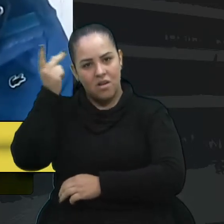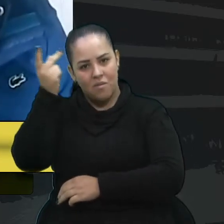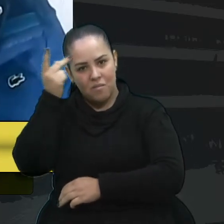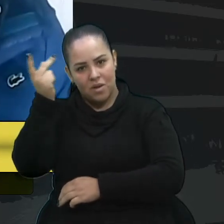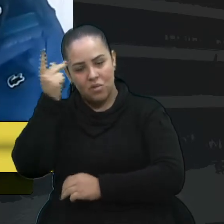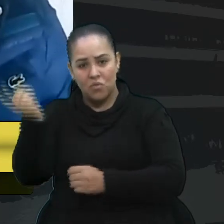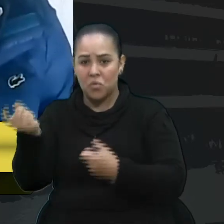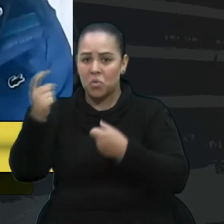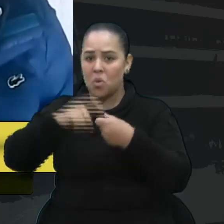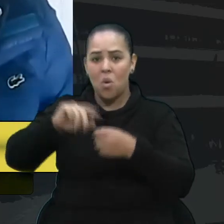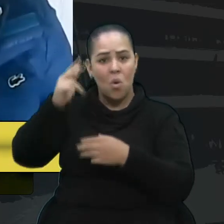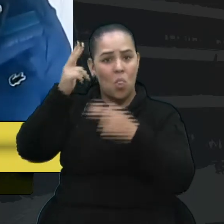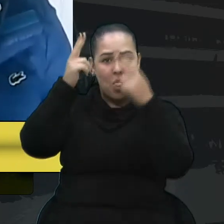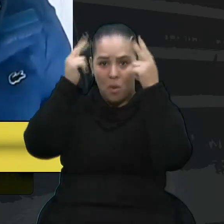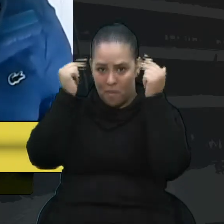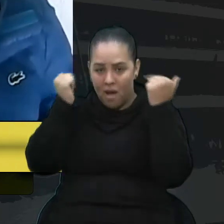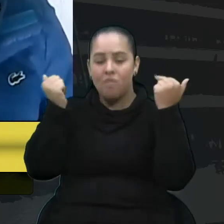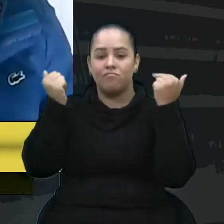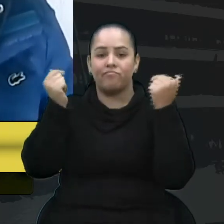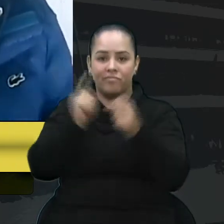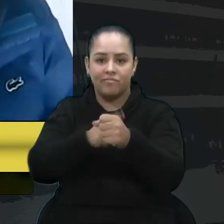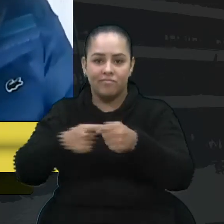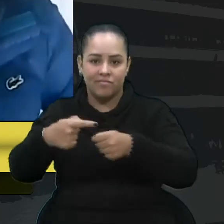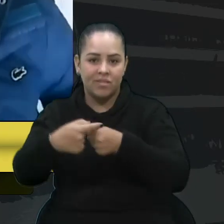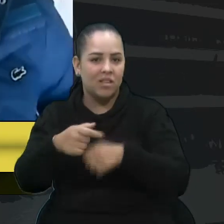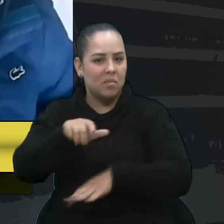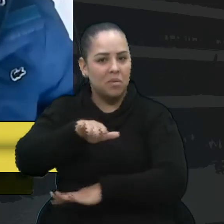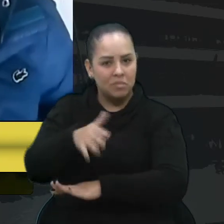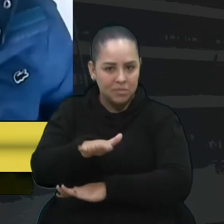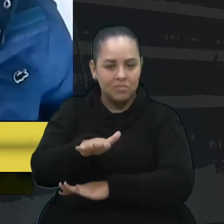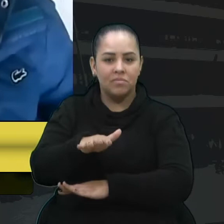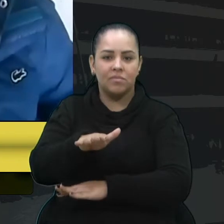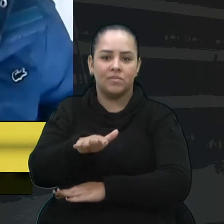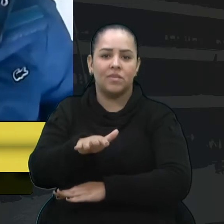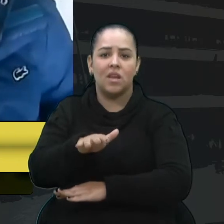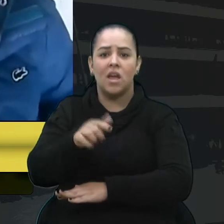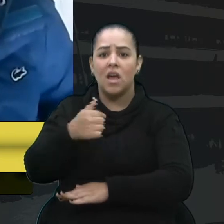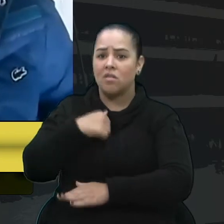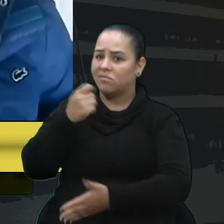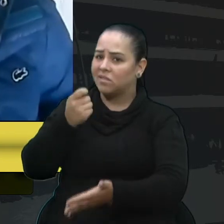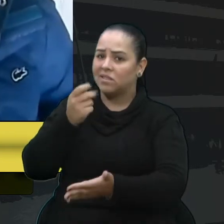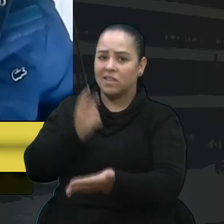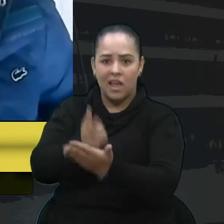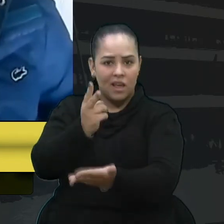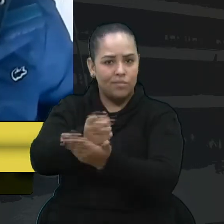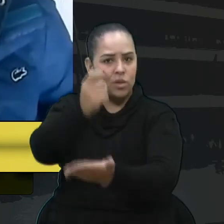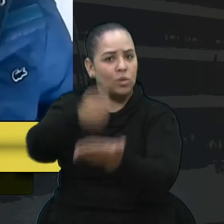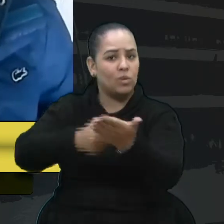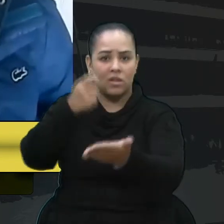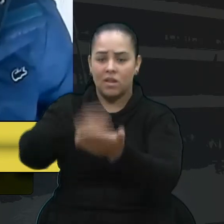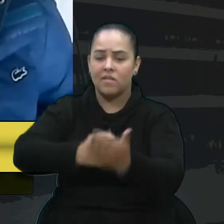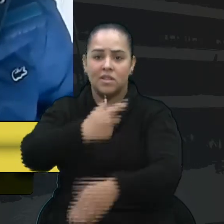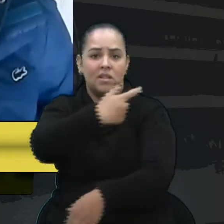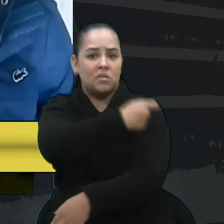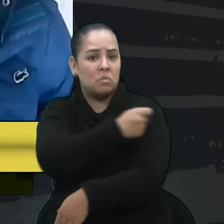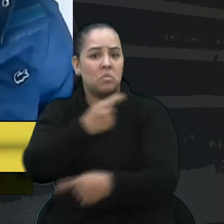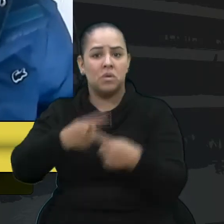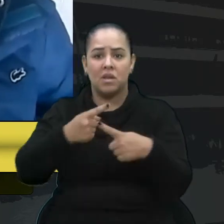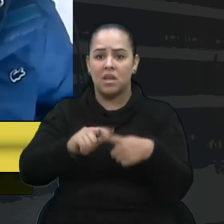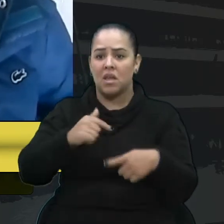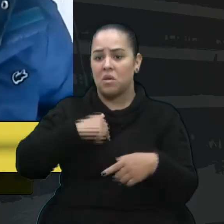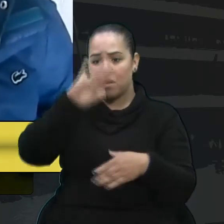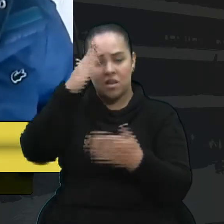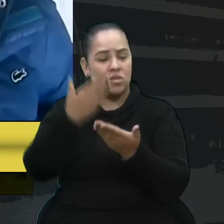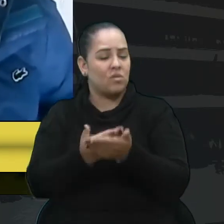normalidade da cidade. Eu sempre defendi a vacinação como o único meio, aliás, o meio mais